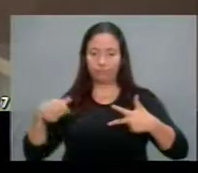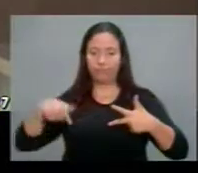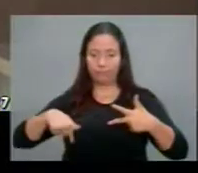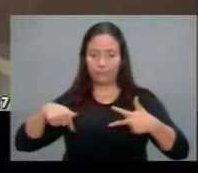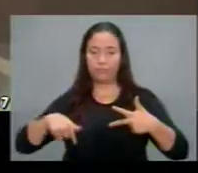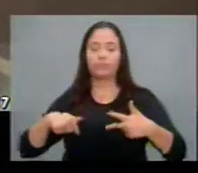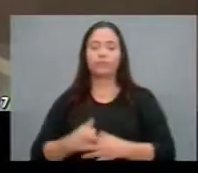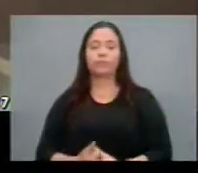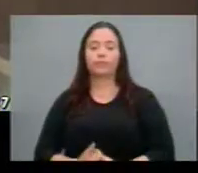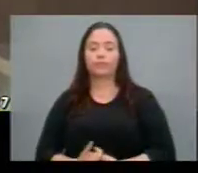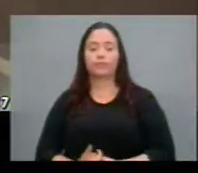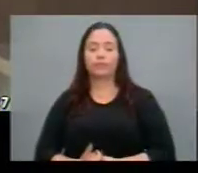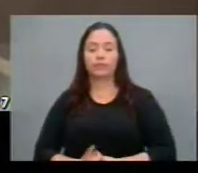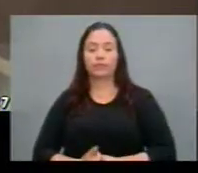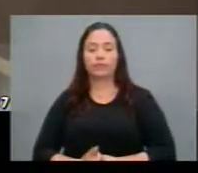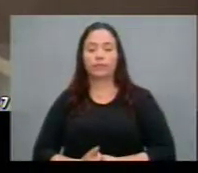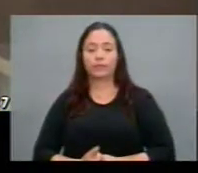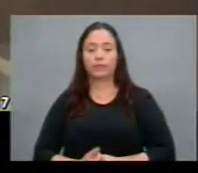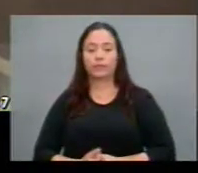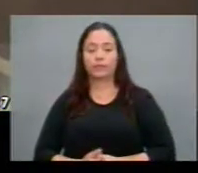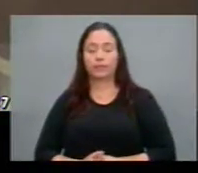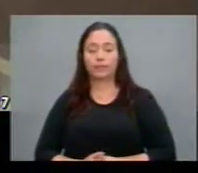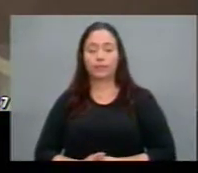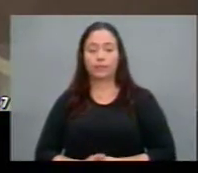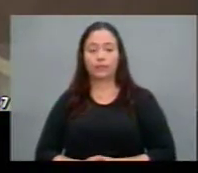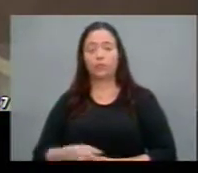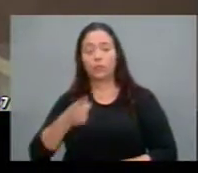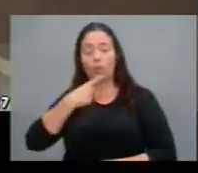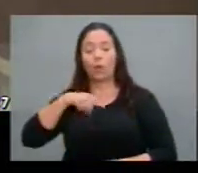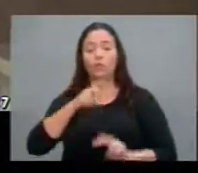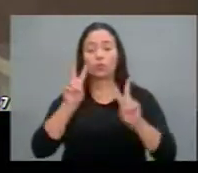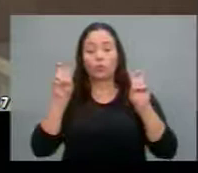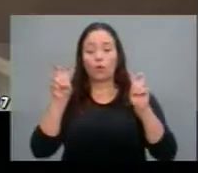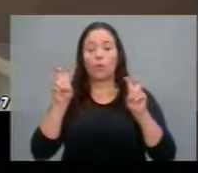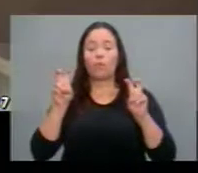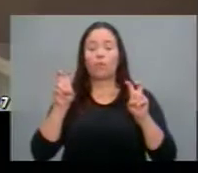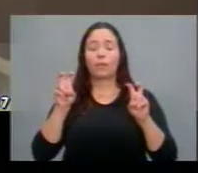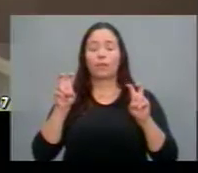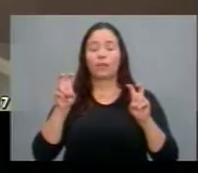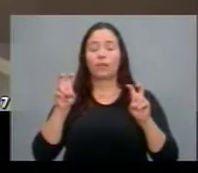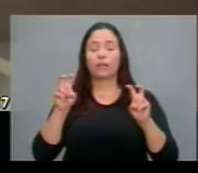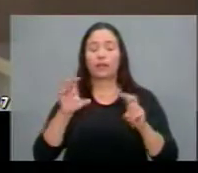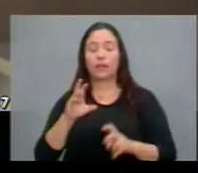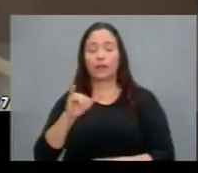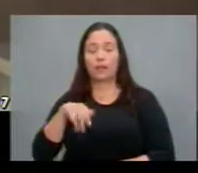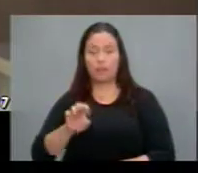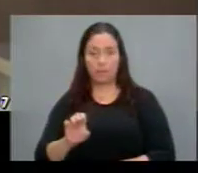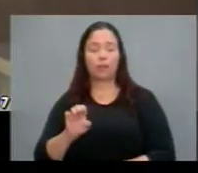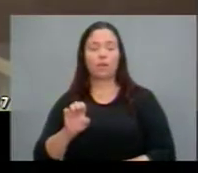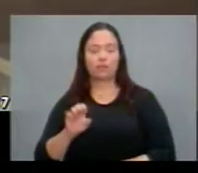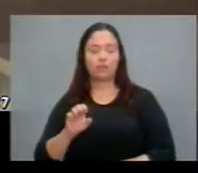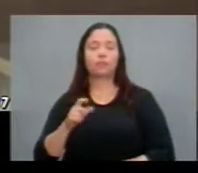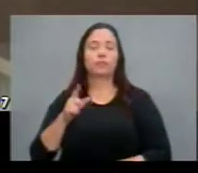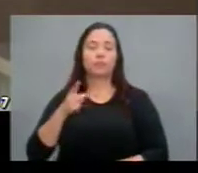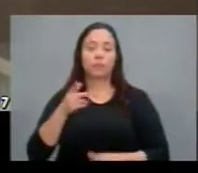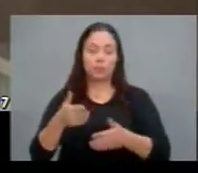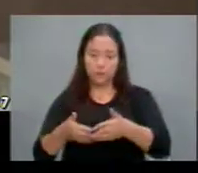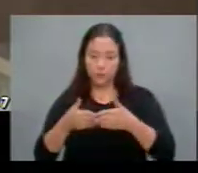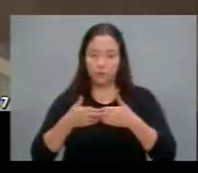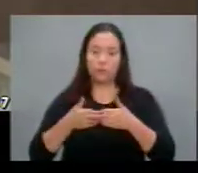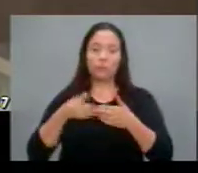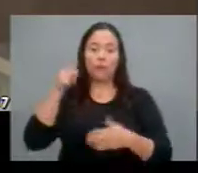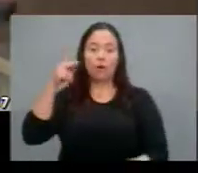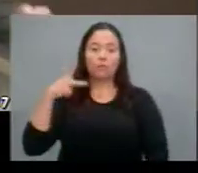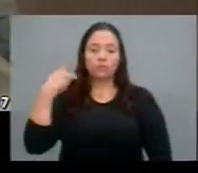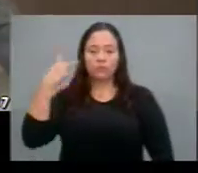em caso de crimes comuns que nós estamos tratando de crimes comuns portanto eu estou solicitando a sua excelência